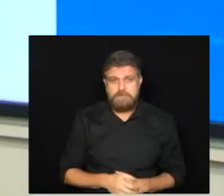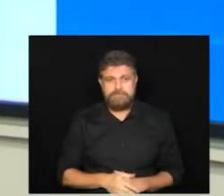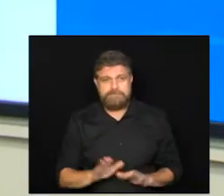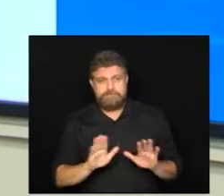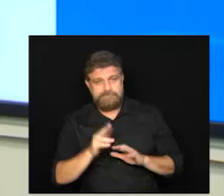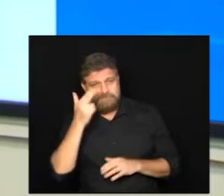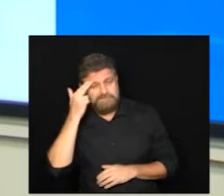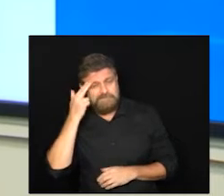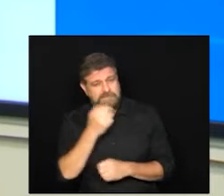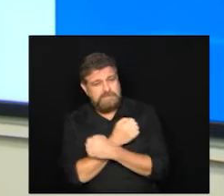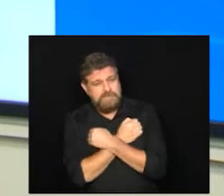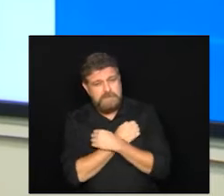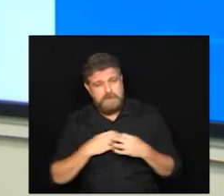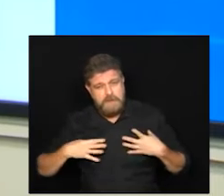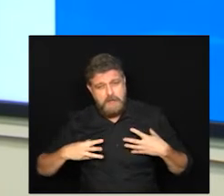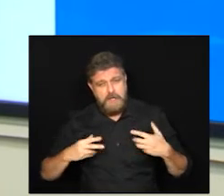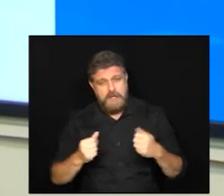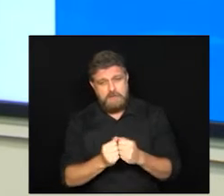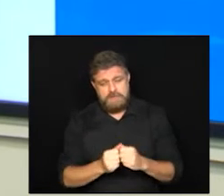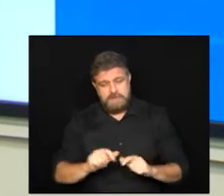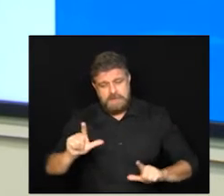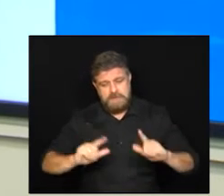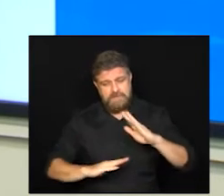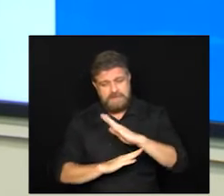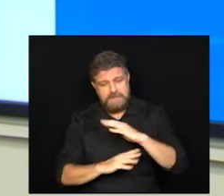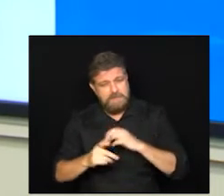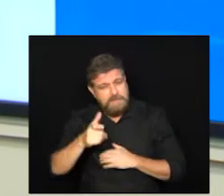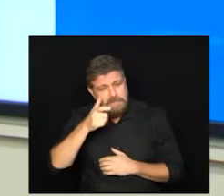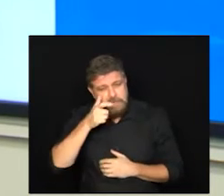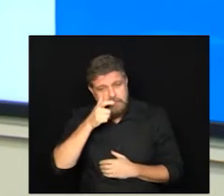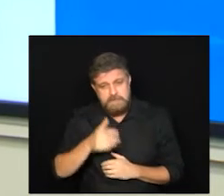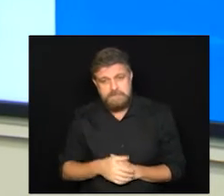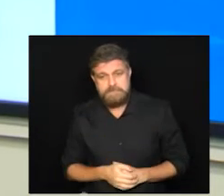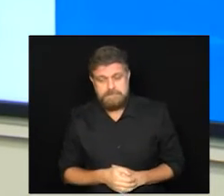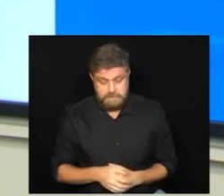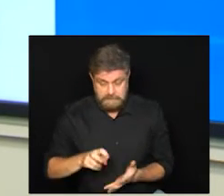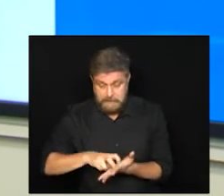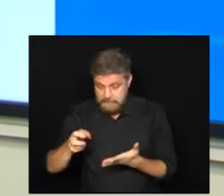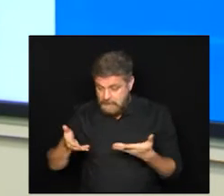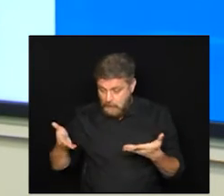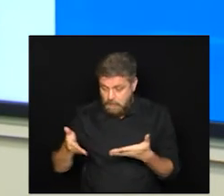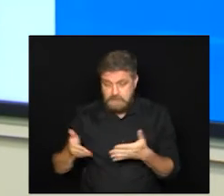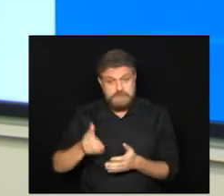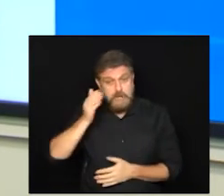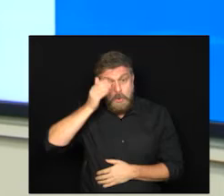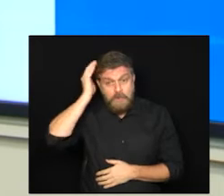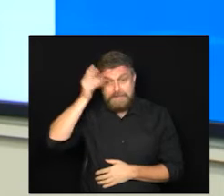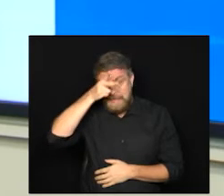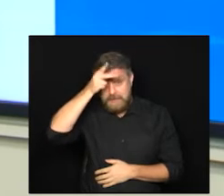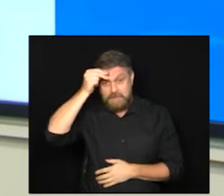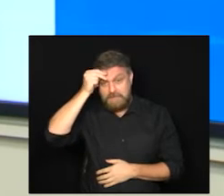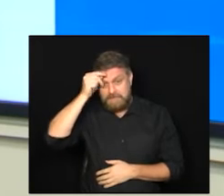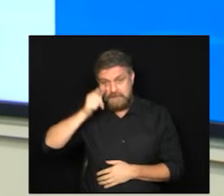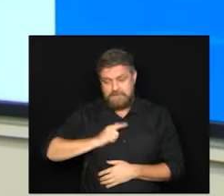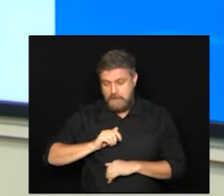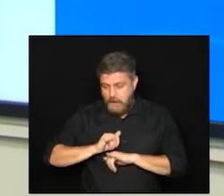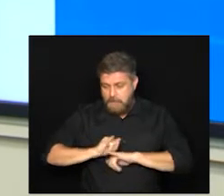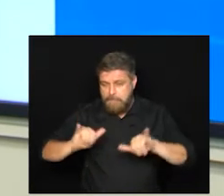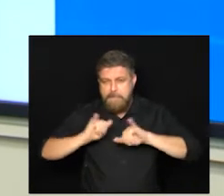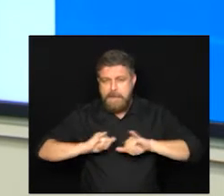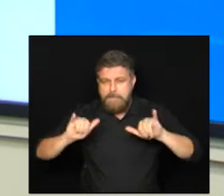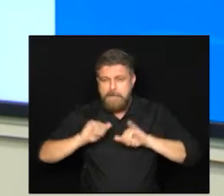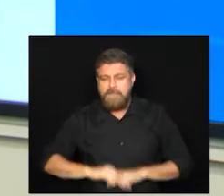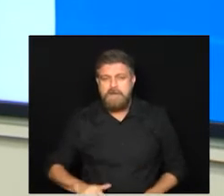Gabriel um abraço para você e para todos que nos acompanham aqui na TV Câmara Campinas pois é nesta manhã o prefeito Dário Saad fez o lançamento oficial da